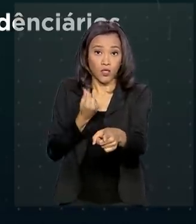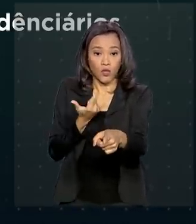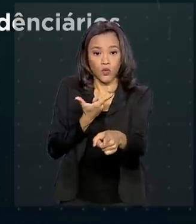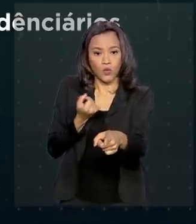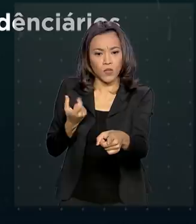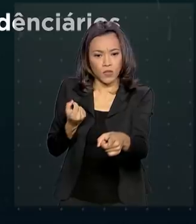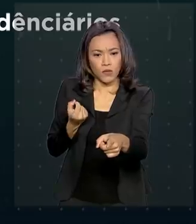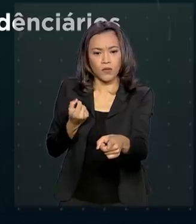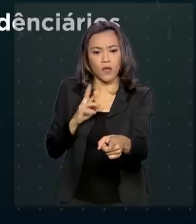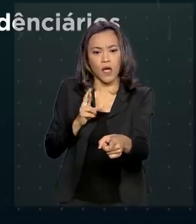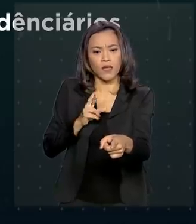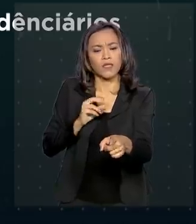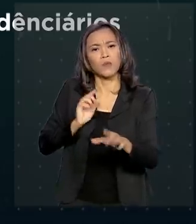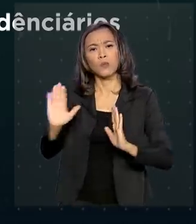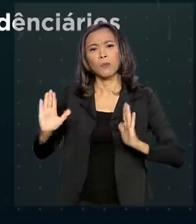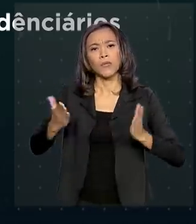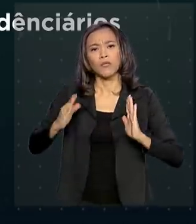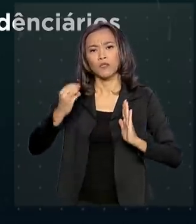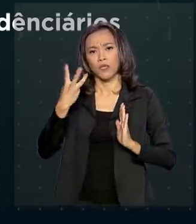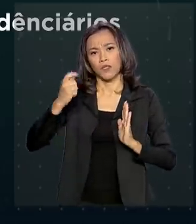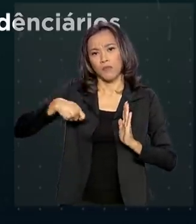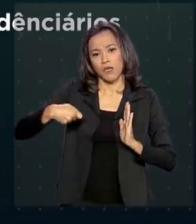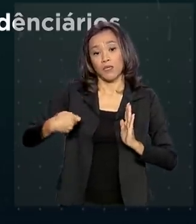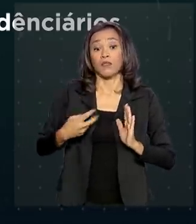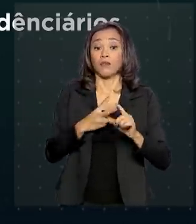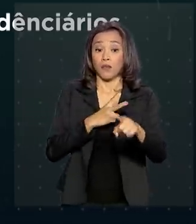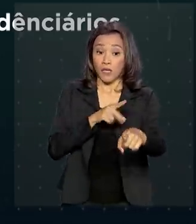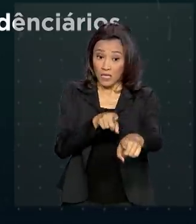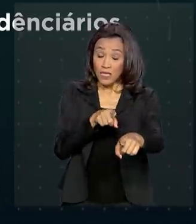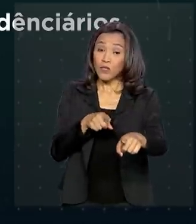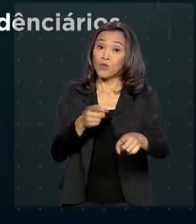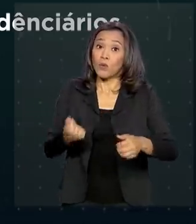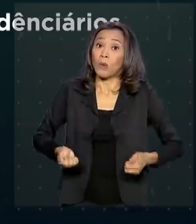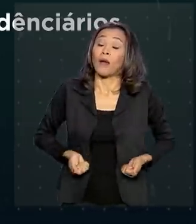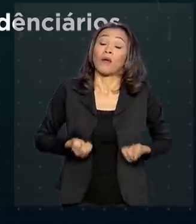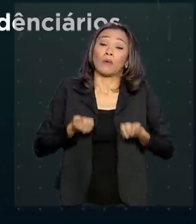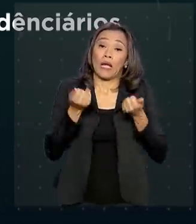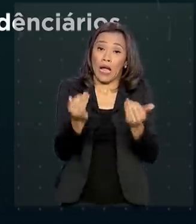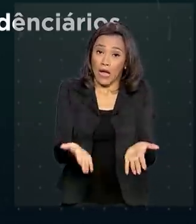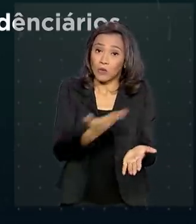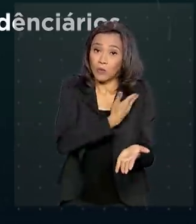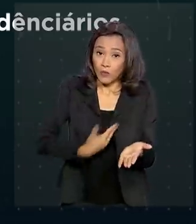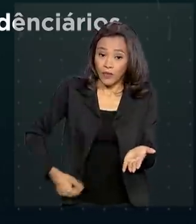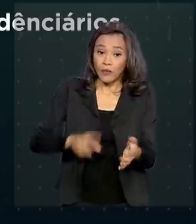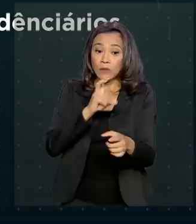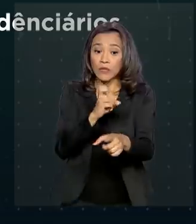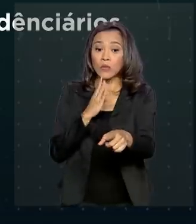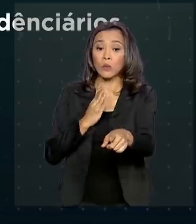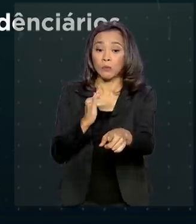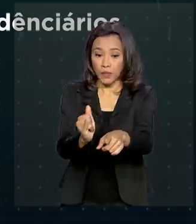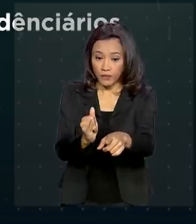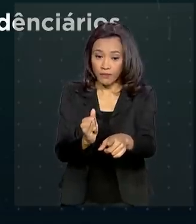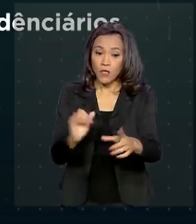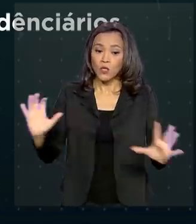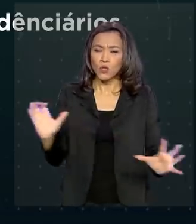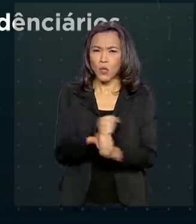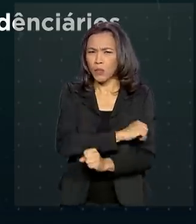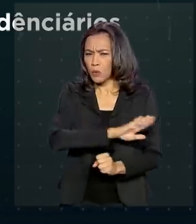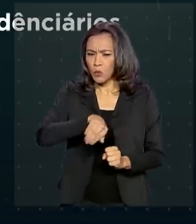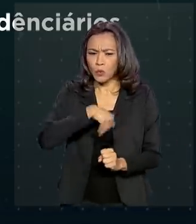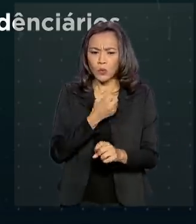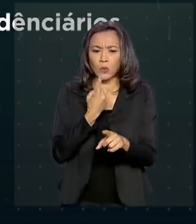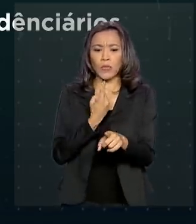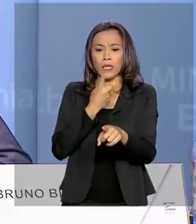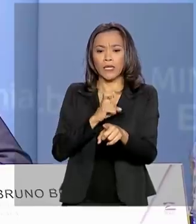vai ter um impacto mensal de R 5 bilhões aos cofres públicos, totalizando R$ 15 bilhões ao longo de